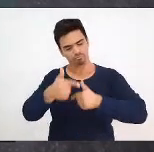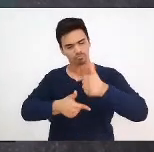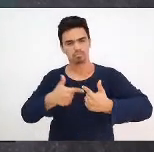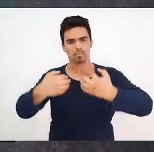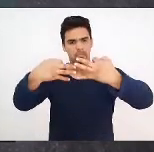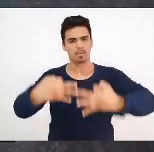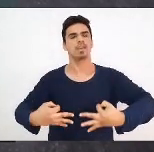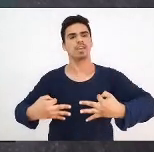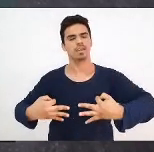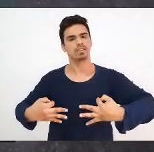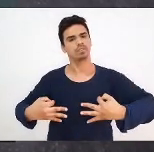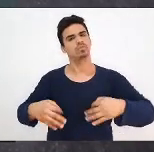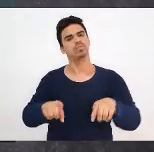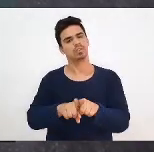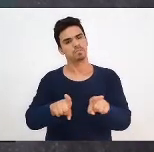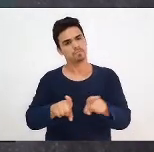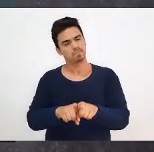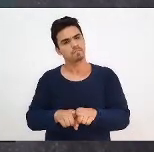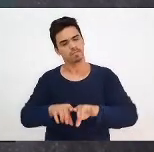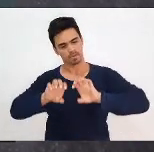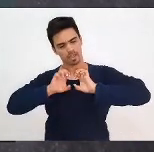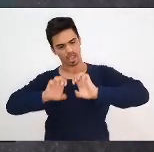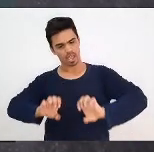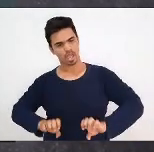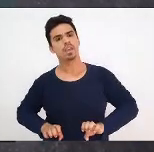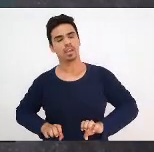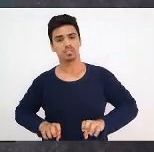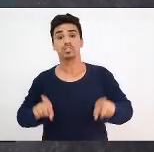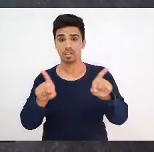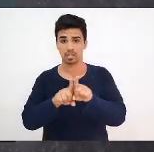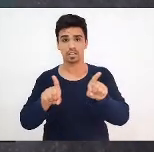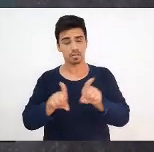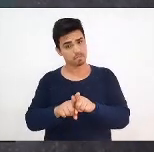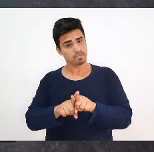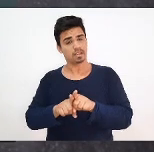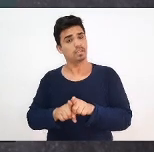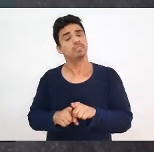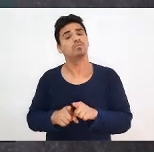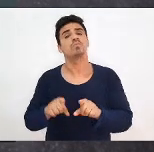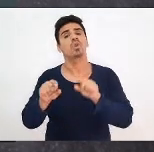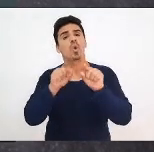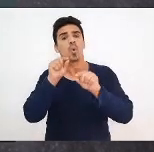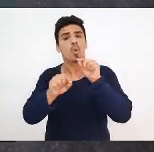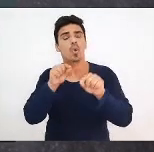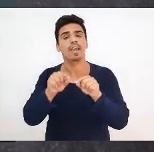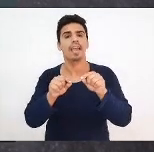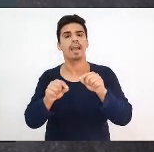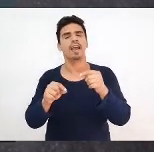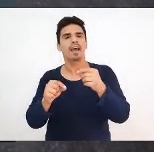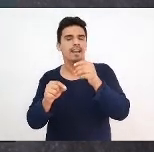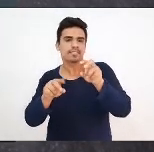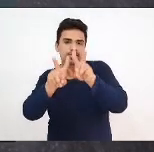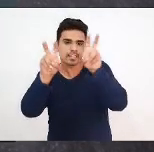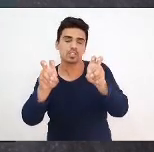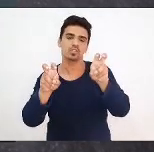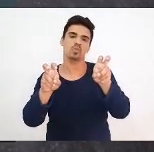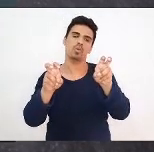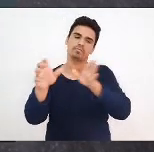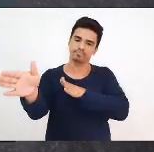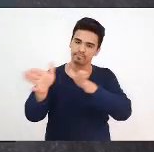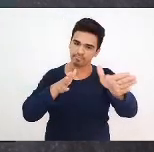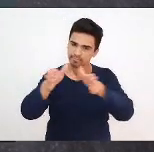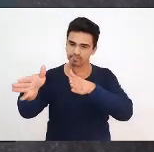natureza ética e também considerando as questões de acessibilidade. E, neste